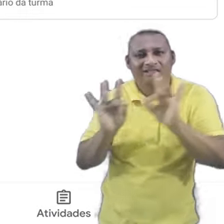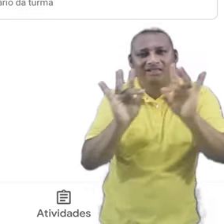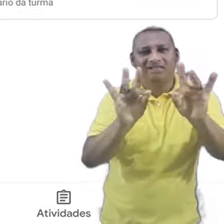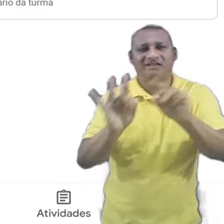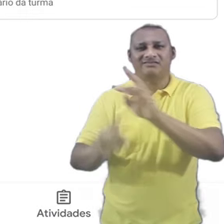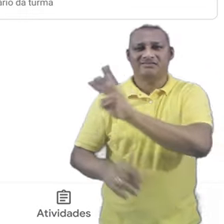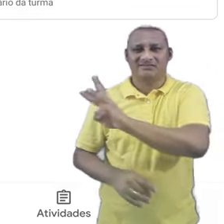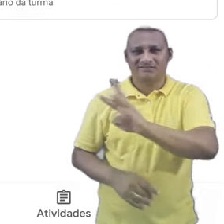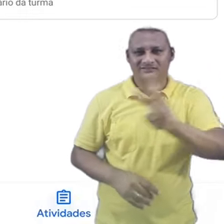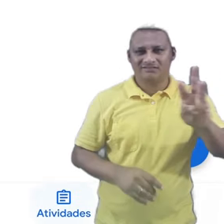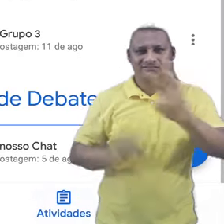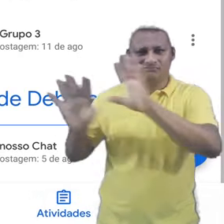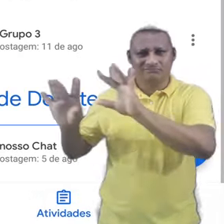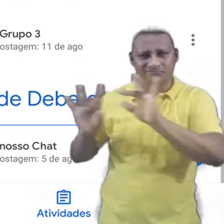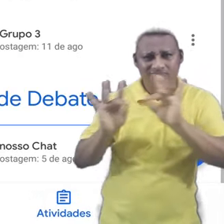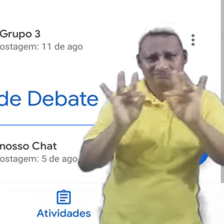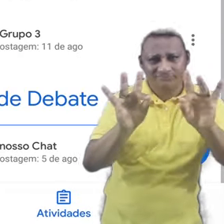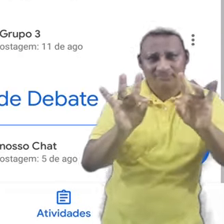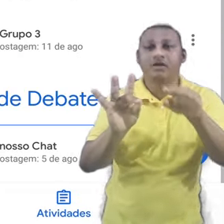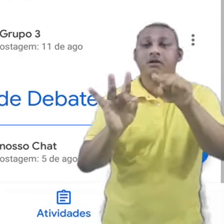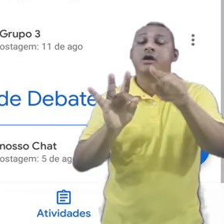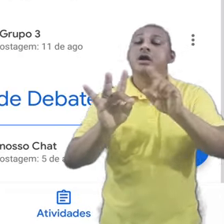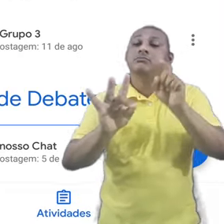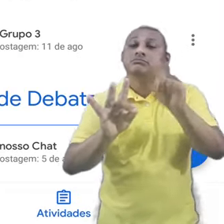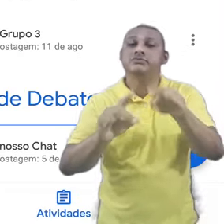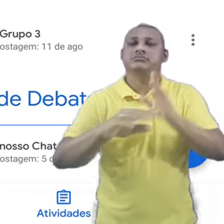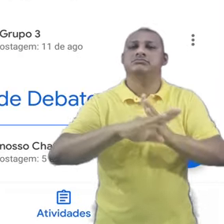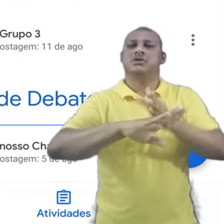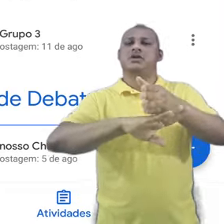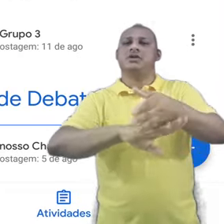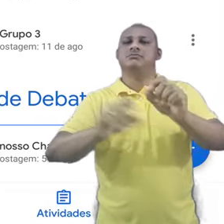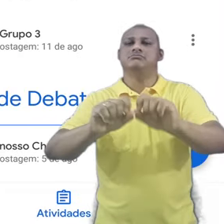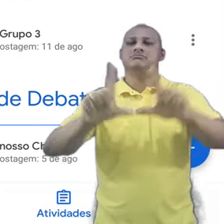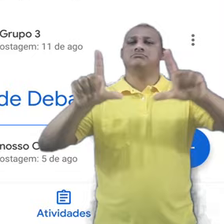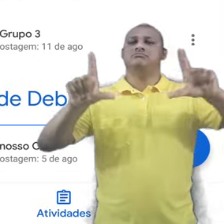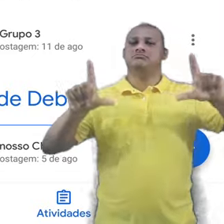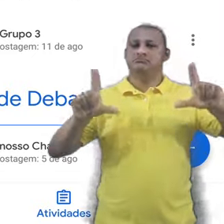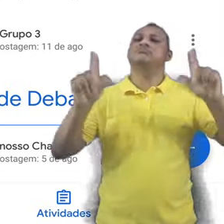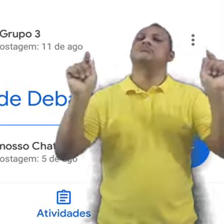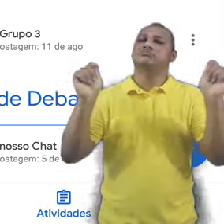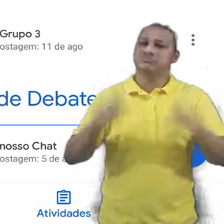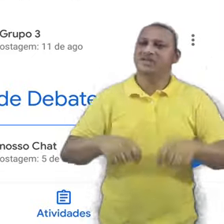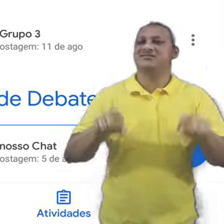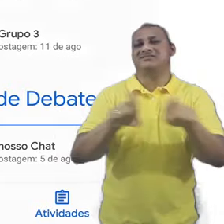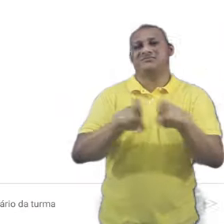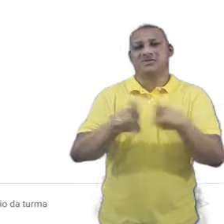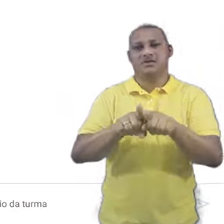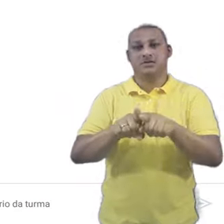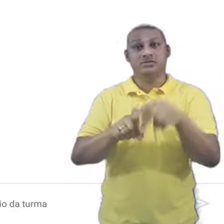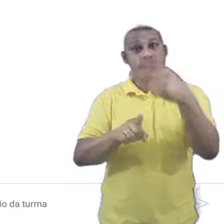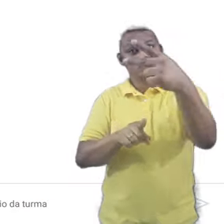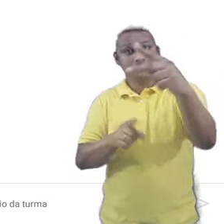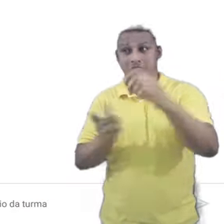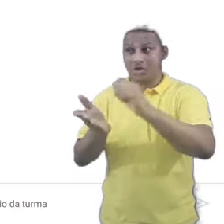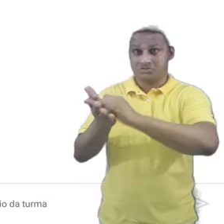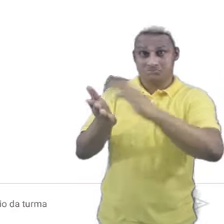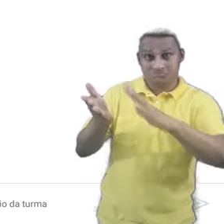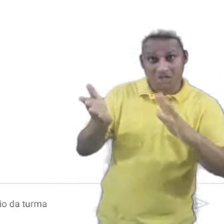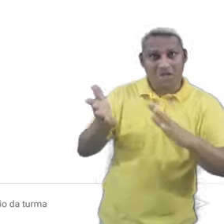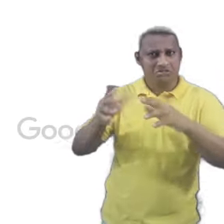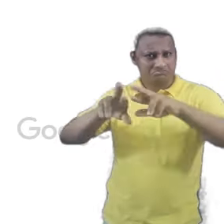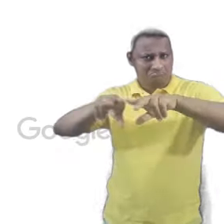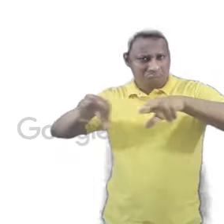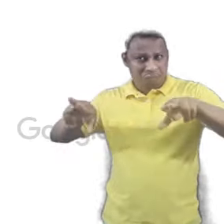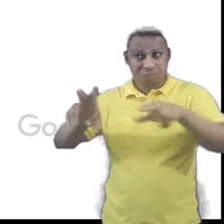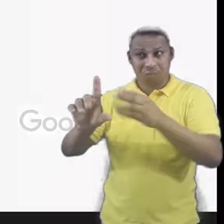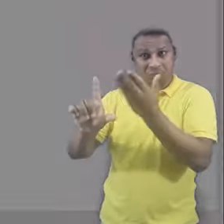como, por exemplo, no caso de uma sala de reunião que tiver sido criada na aba de Atividades do